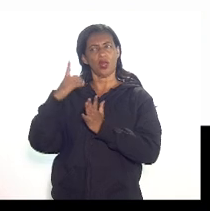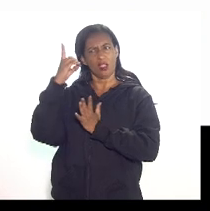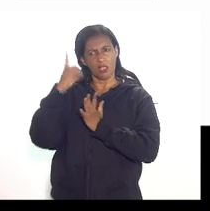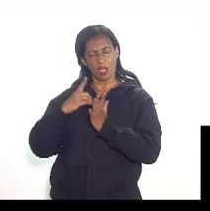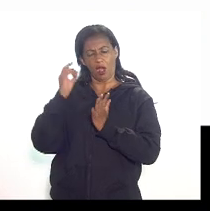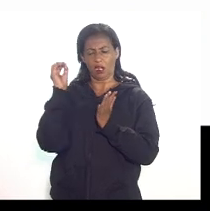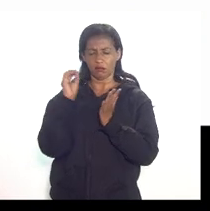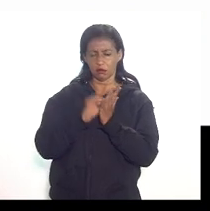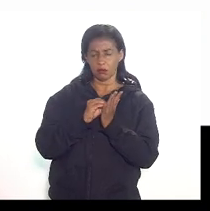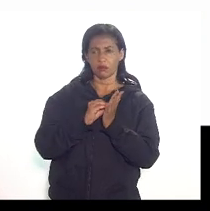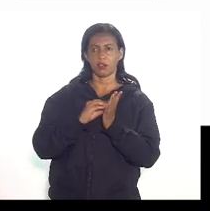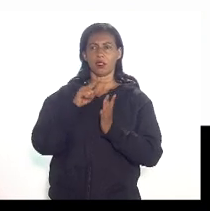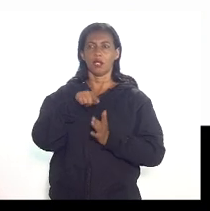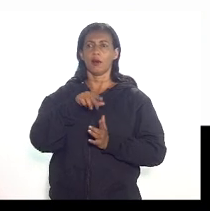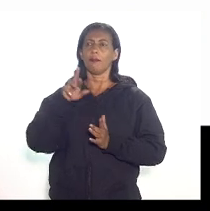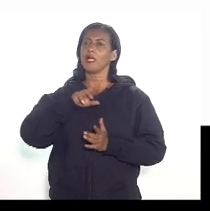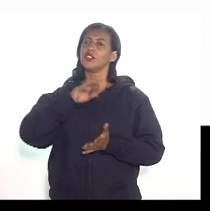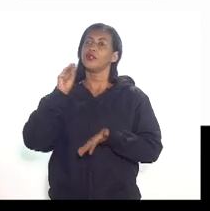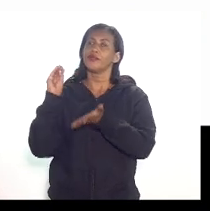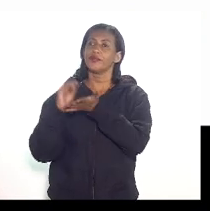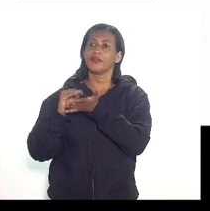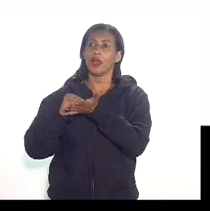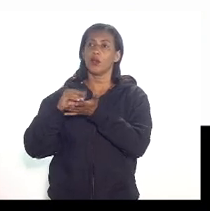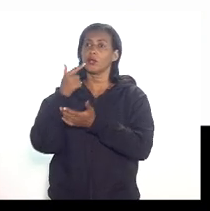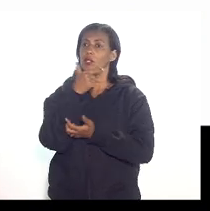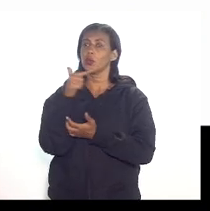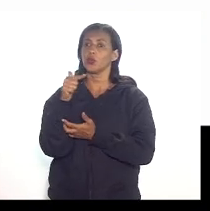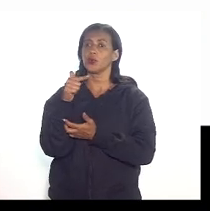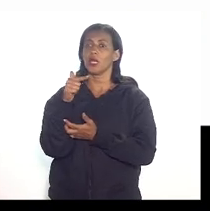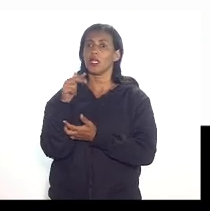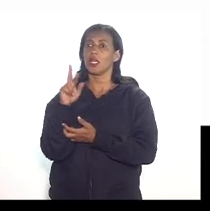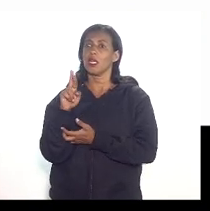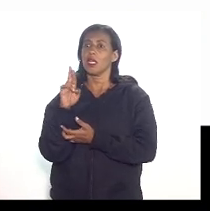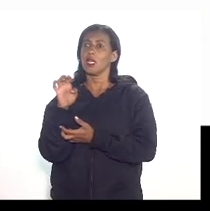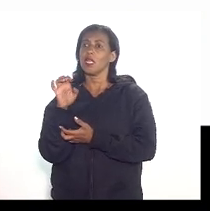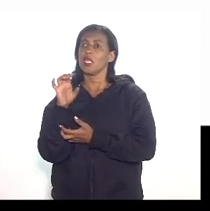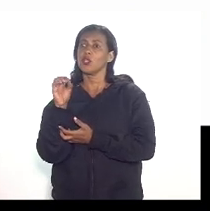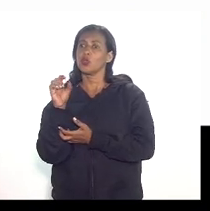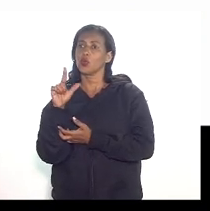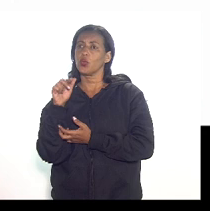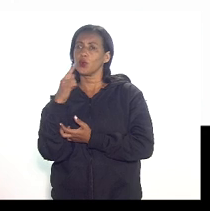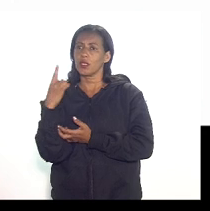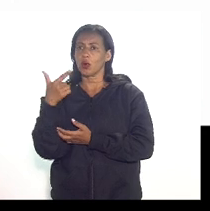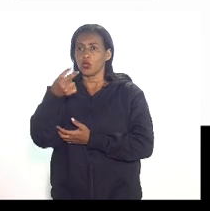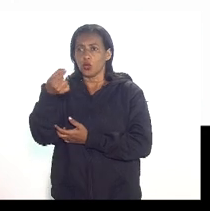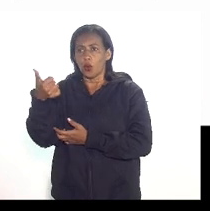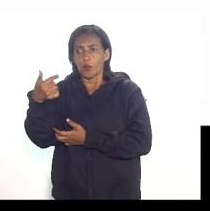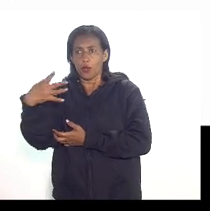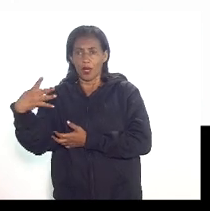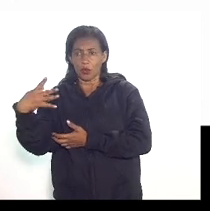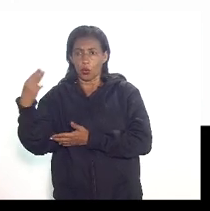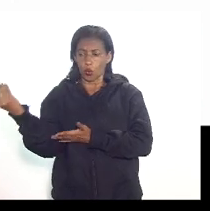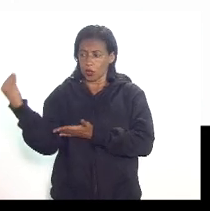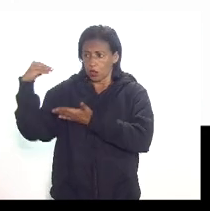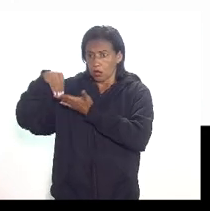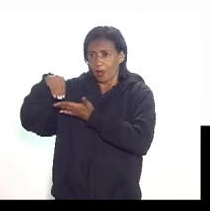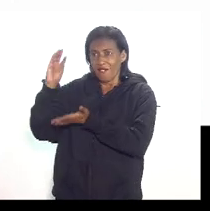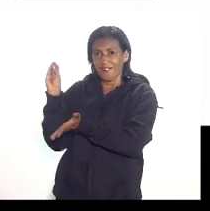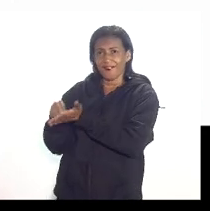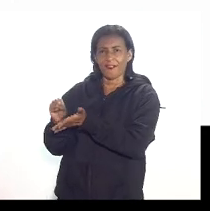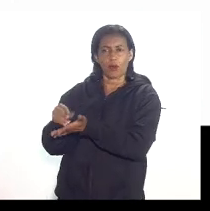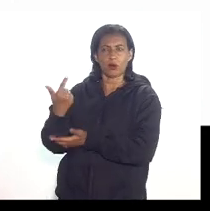RGT são gastos que não constam na resolução ANP 12 de 2014 passíveis de serem